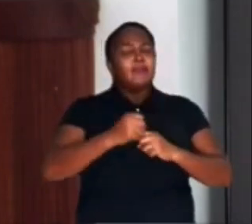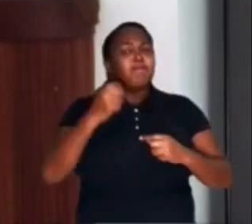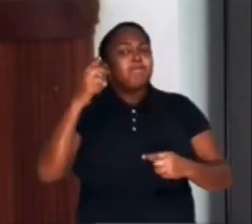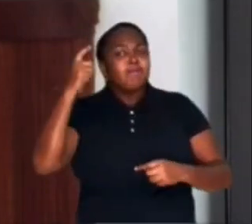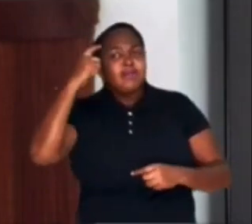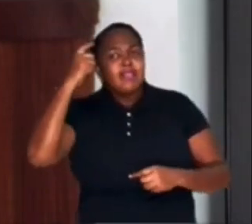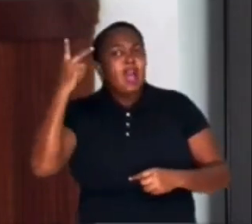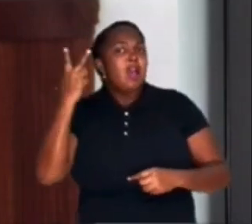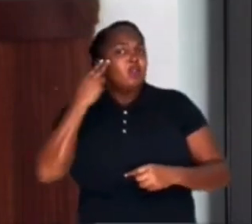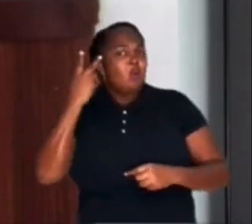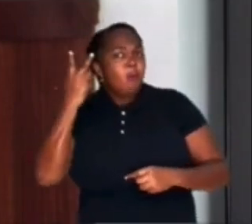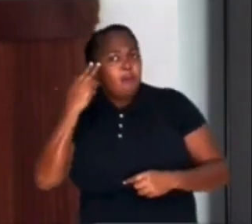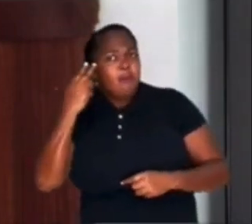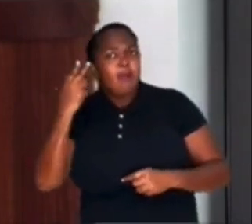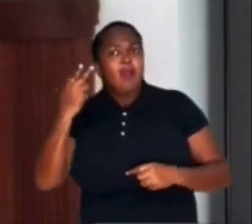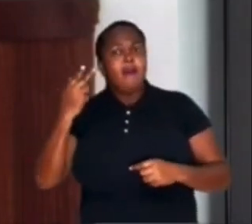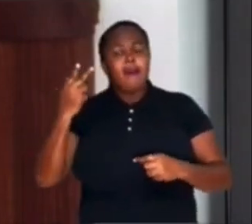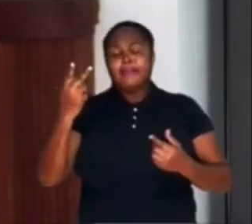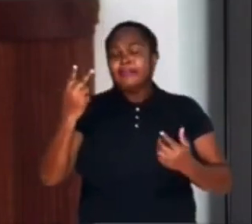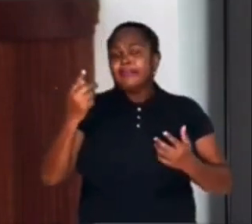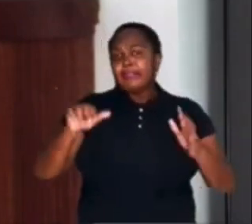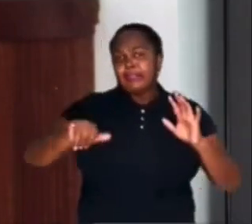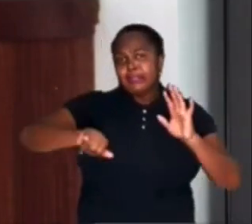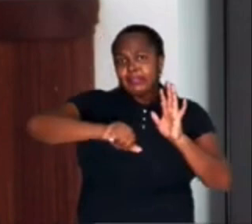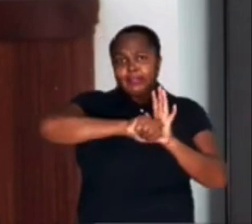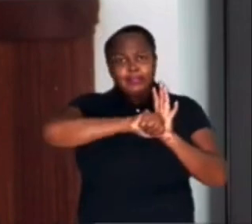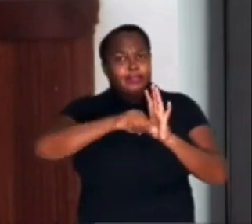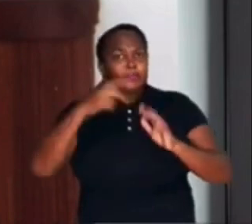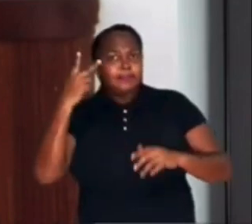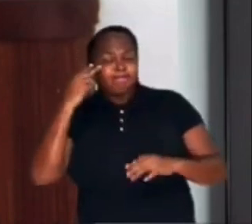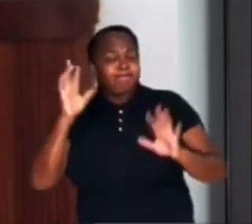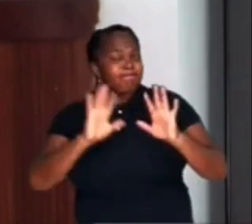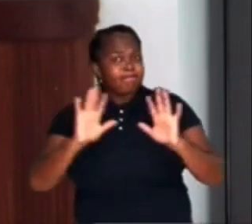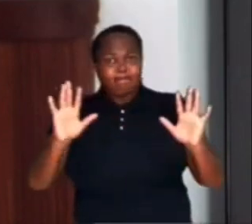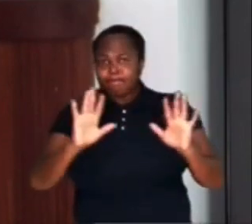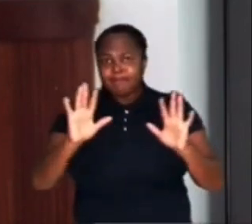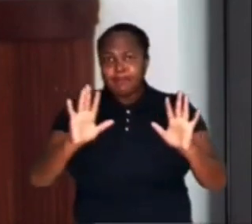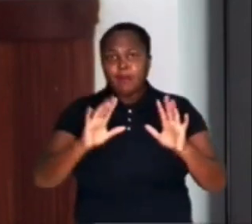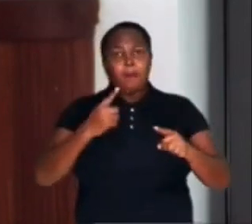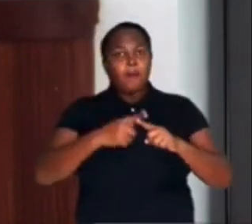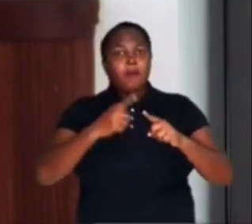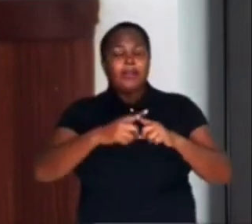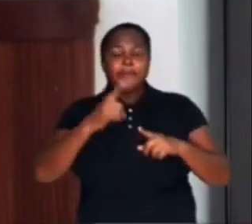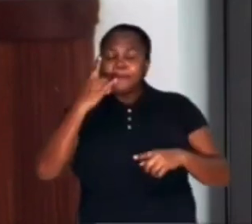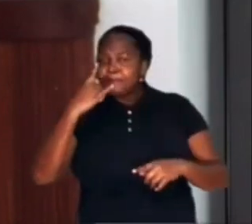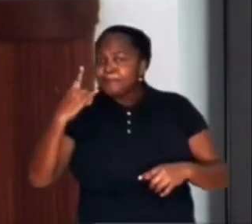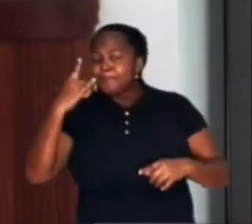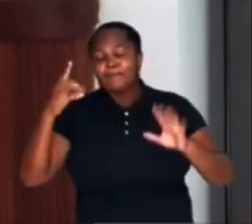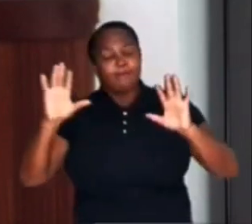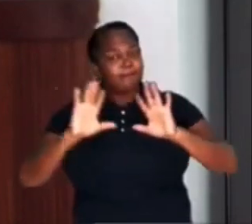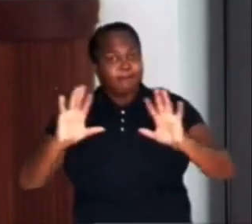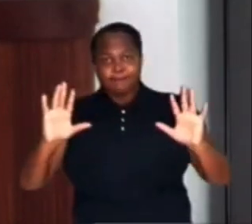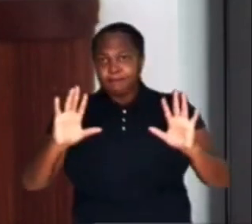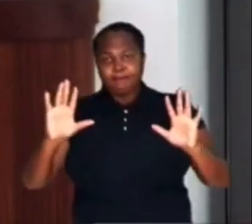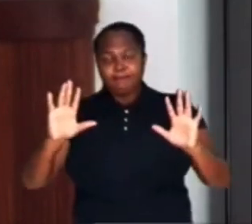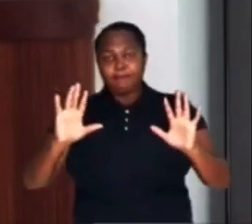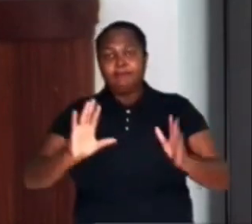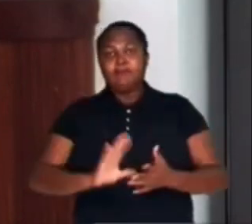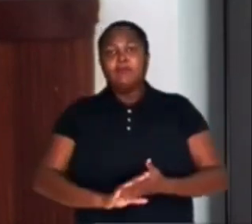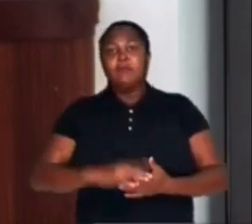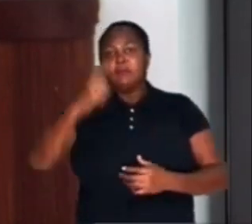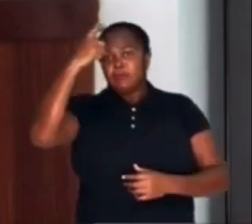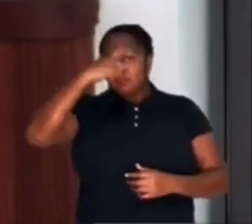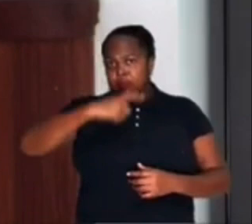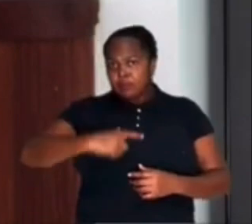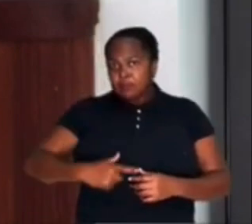diluição do interesse coletivo em favor da ganância e do personalismo. Sou